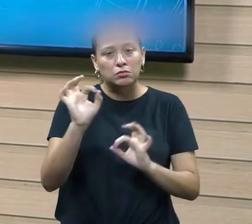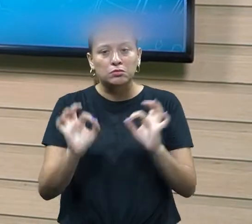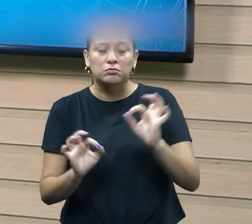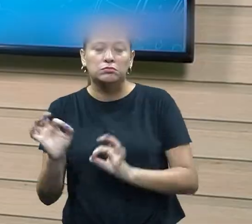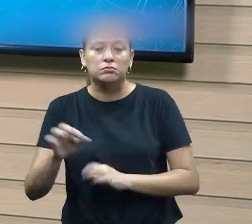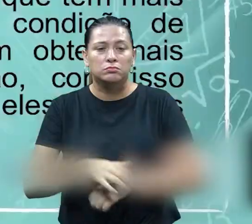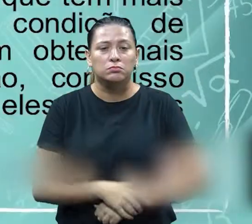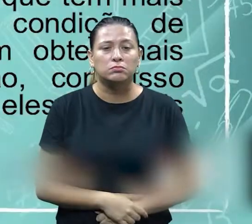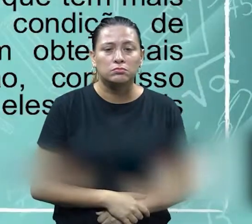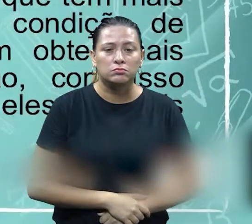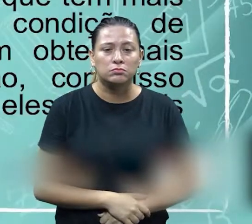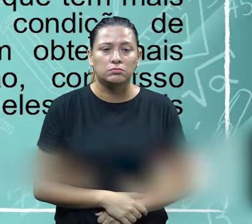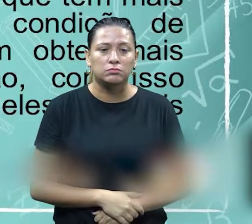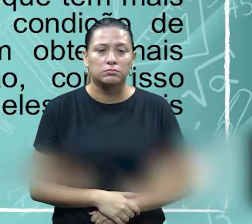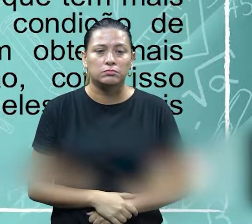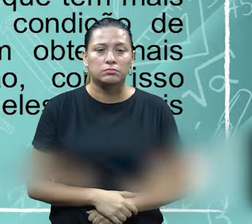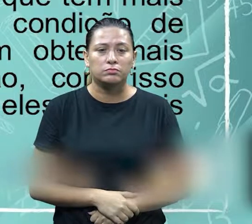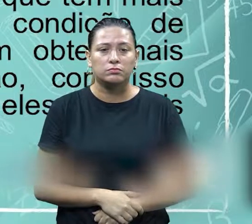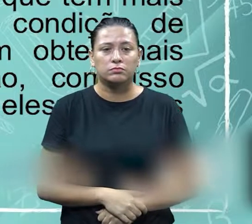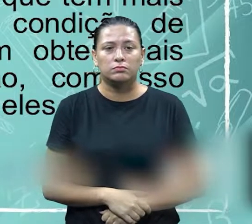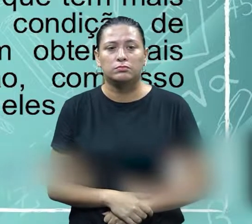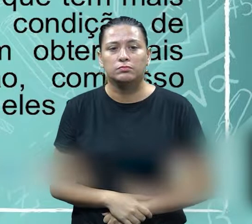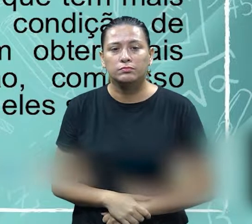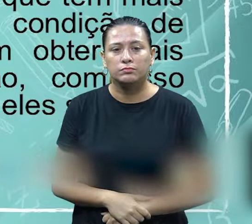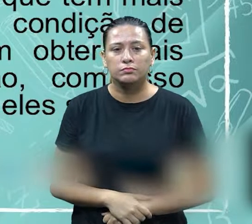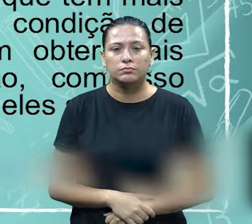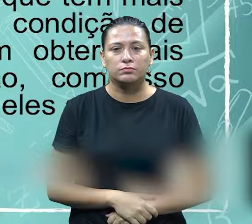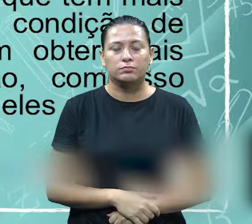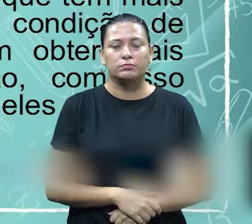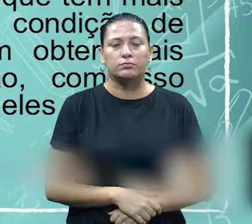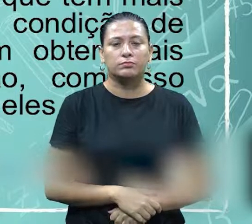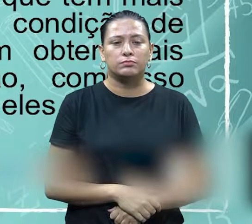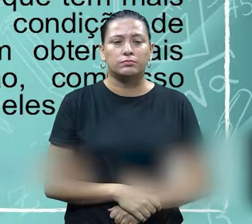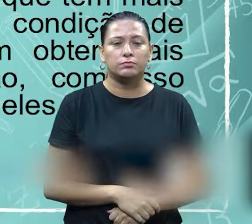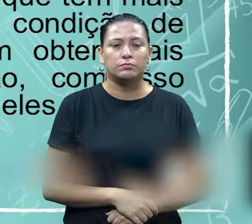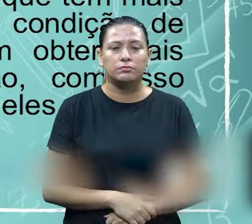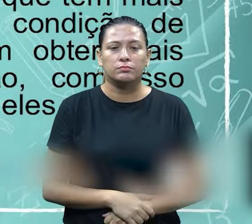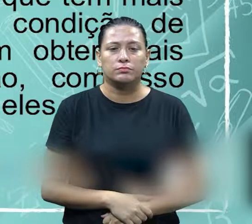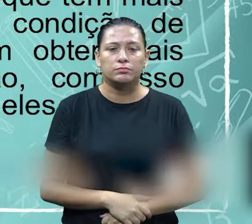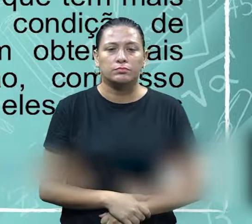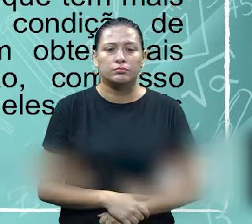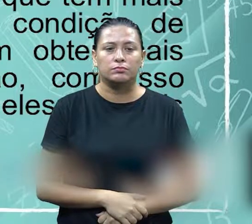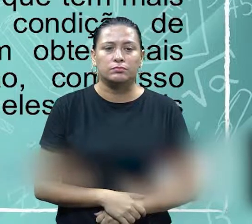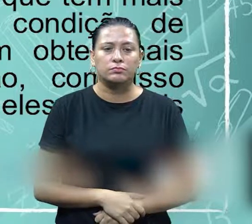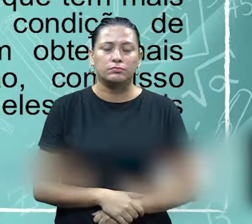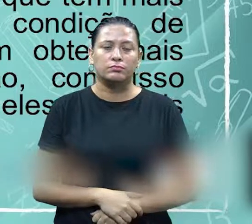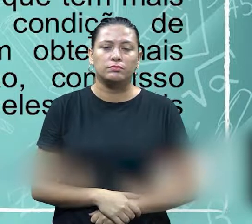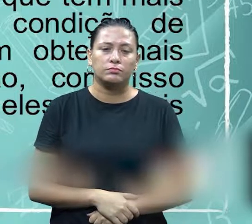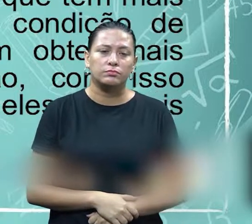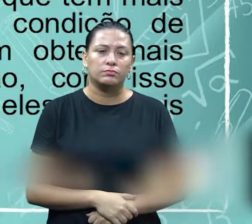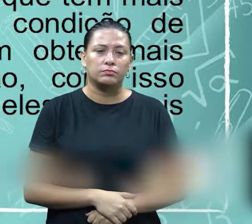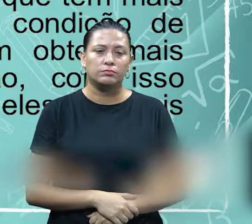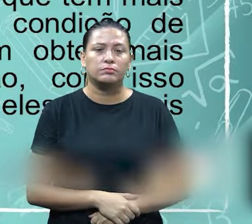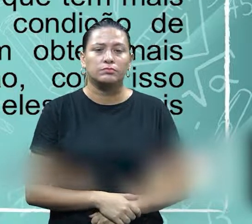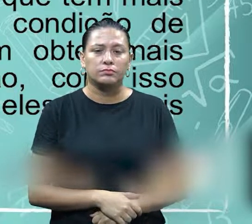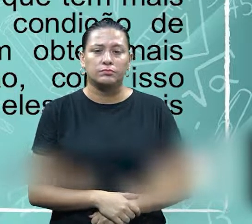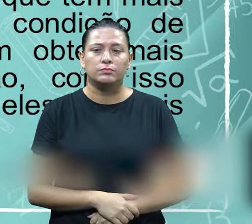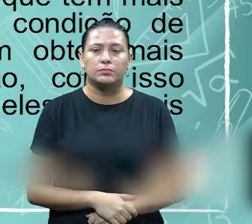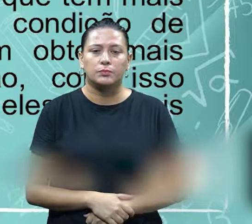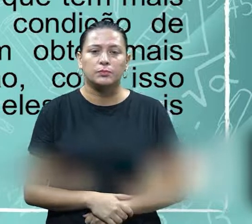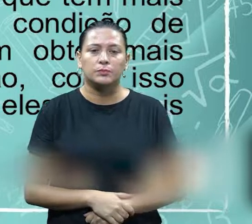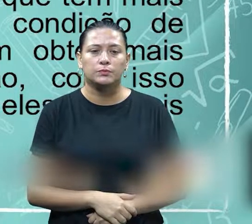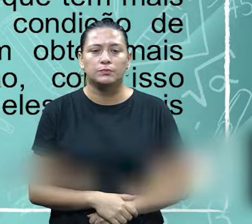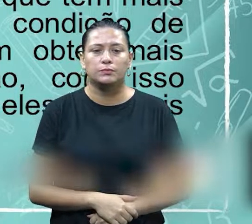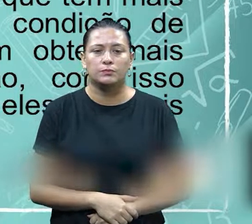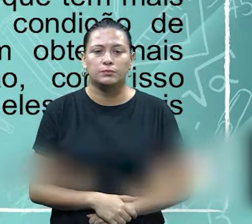certos conflitos então aqui o seu vice-versa foi uma definição de poder então aqui também nós temos nesse processo a gente tem